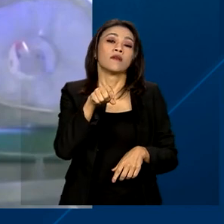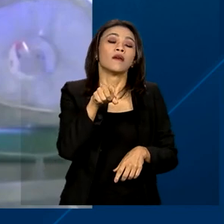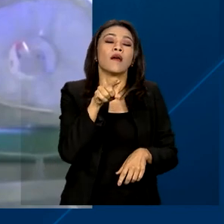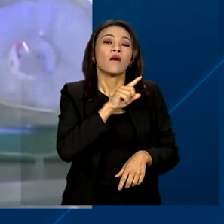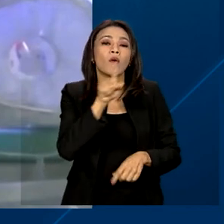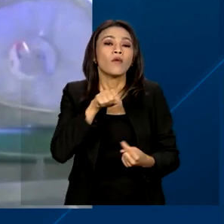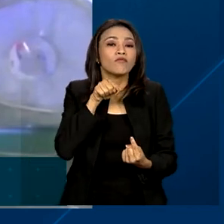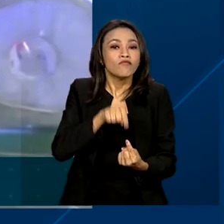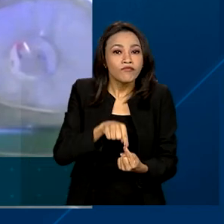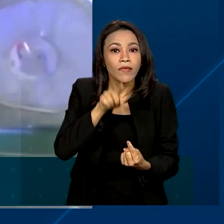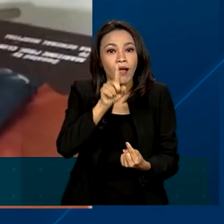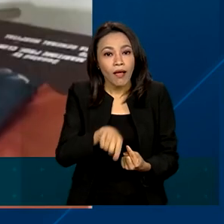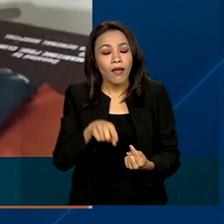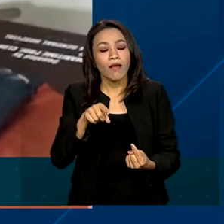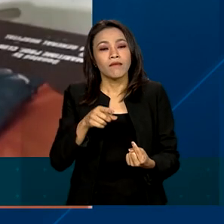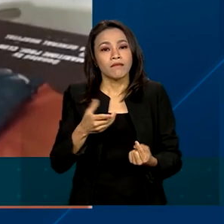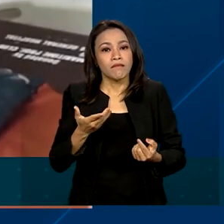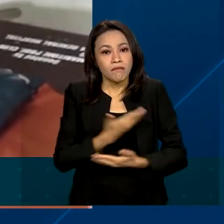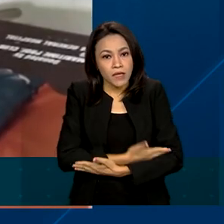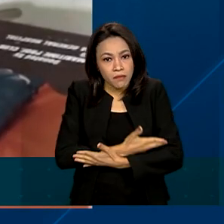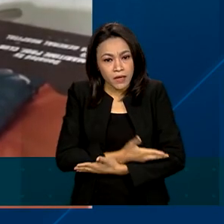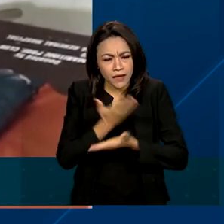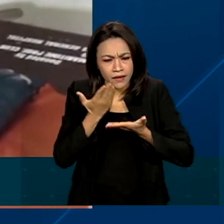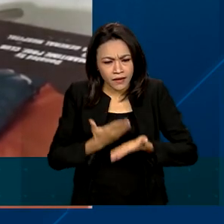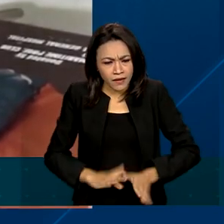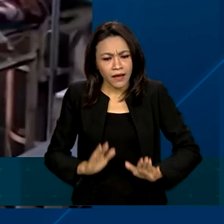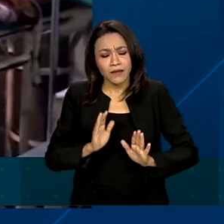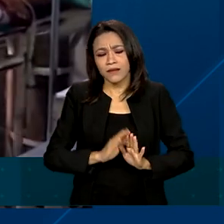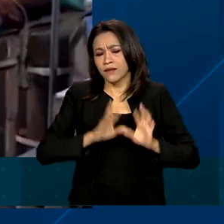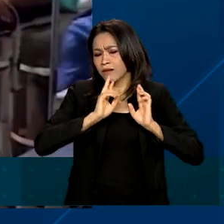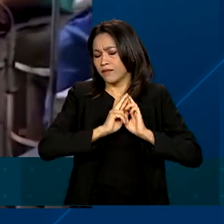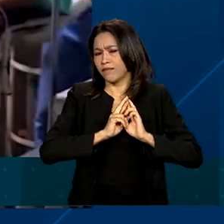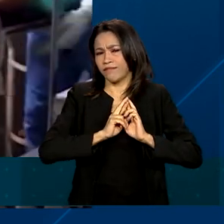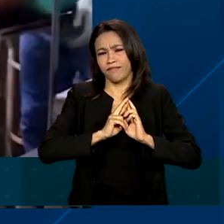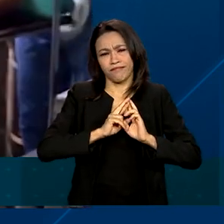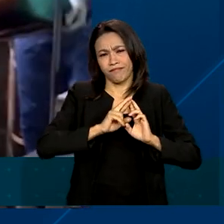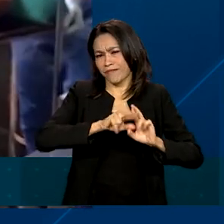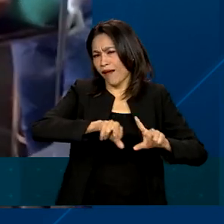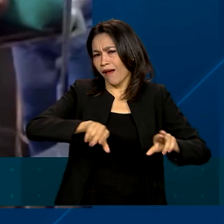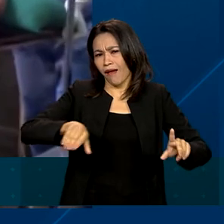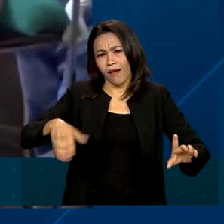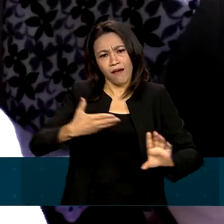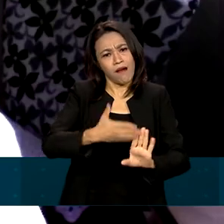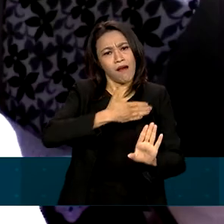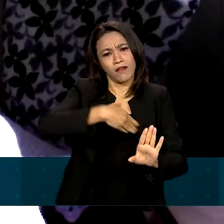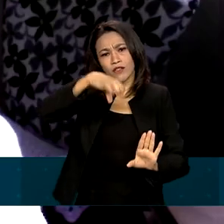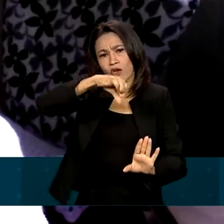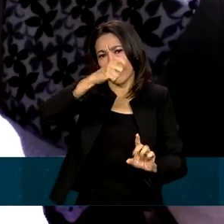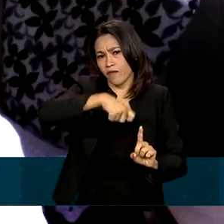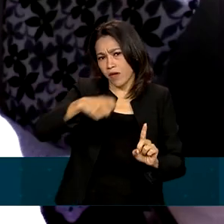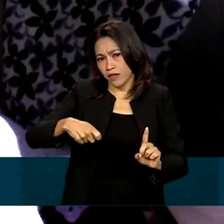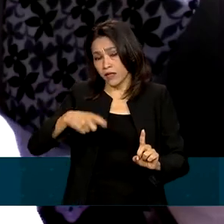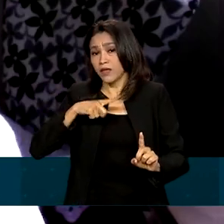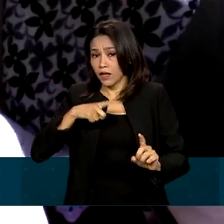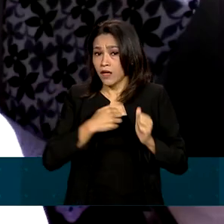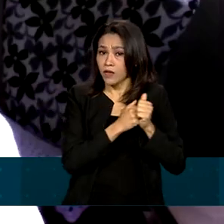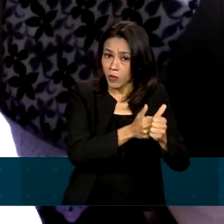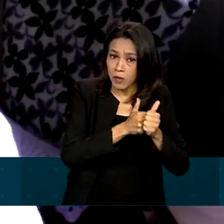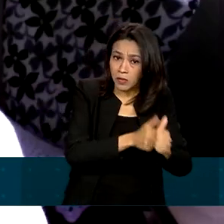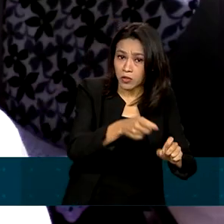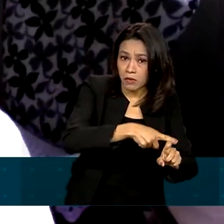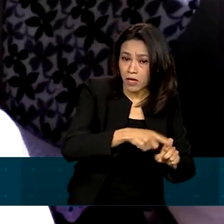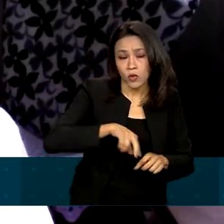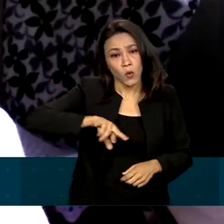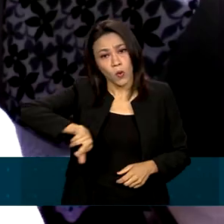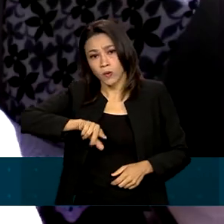atender bebês que nascem nas mais variadas condições, com ou sem auxílio médico. O treinamento é extremamente simples, ele